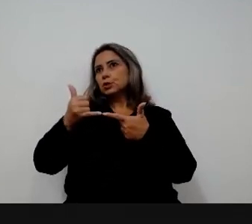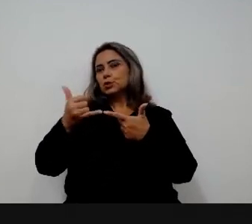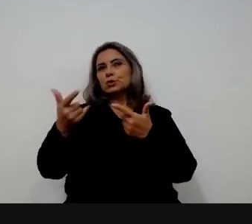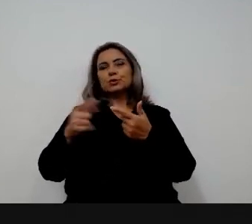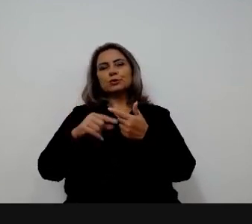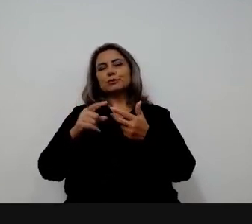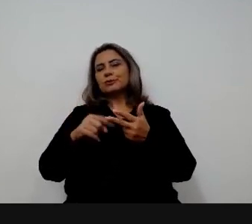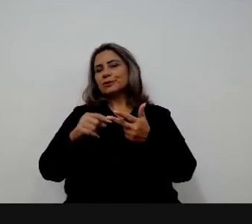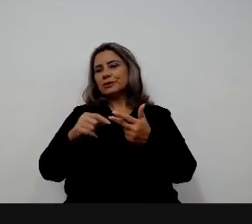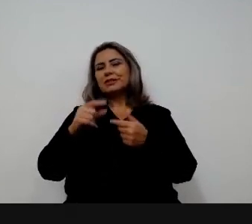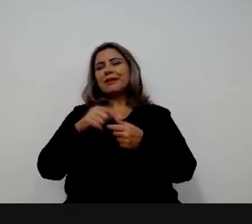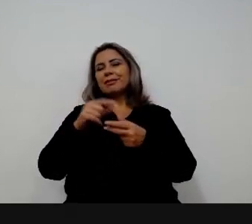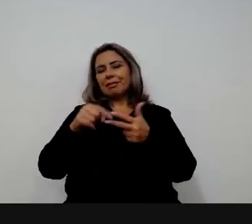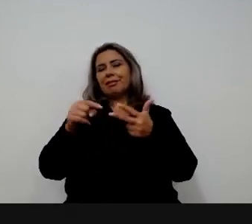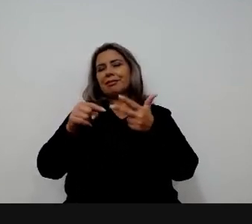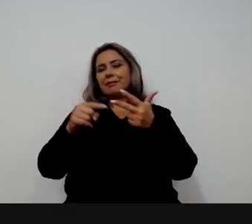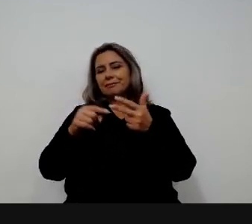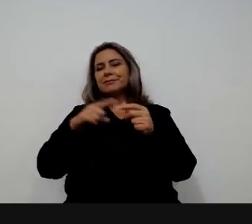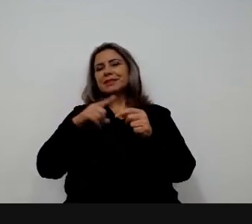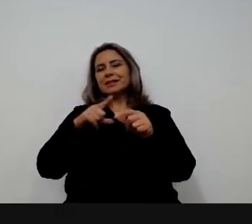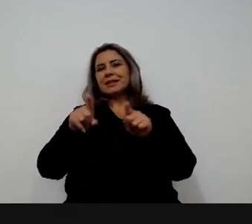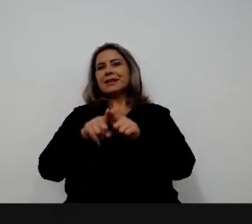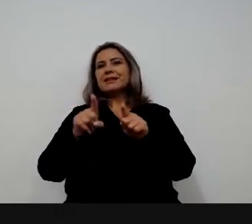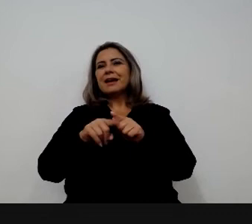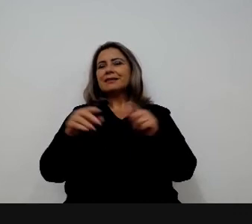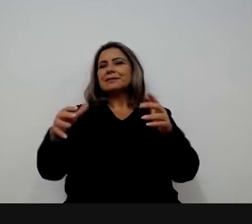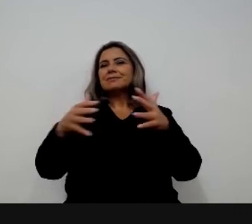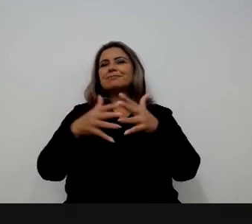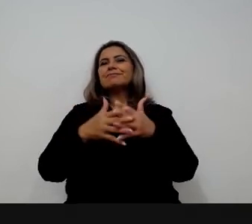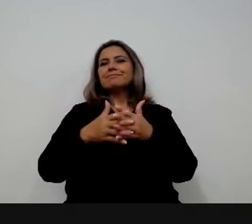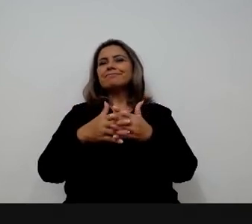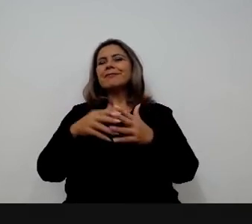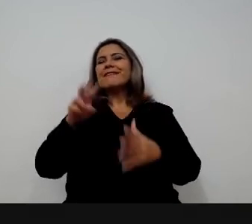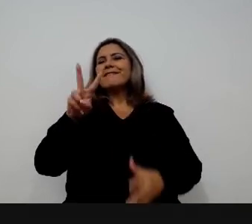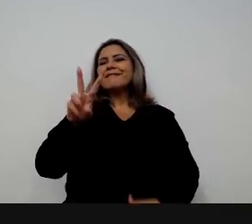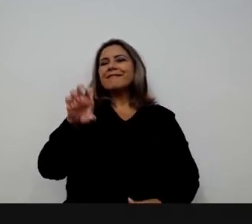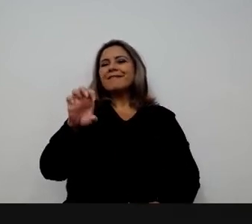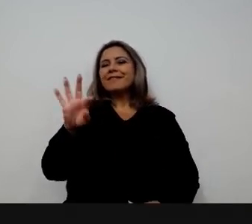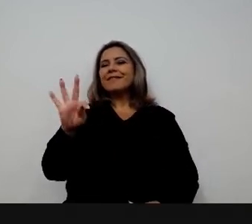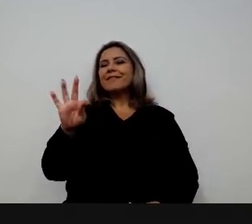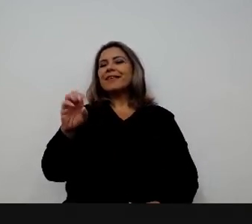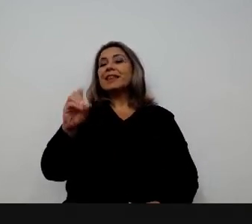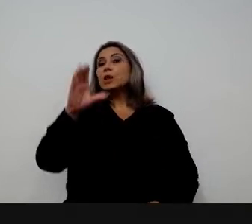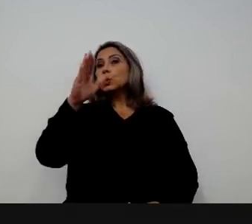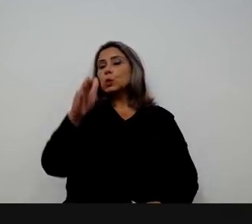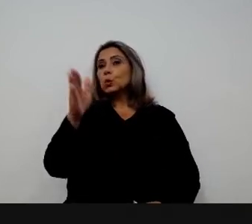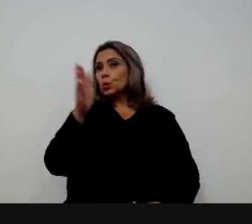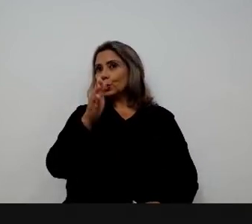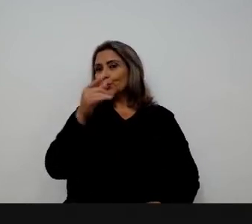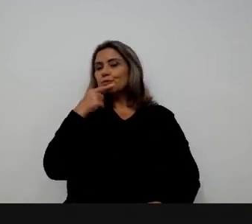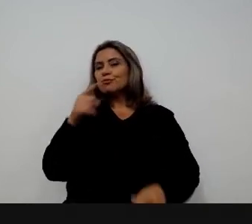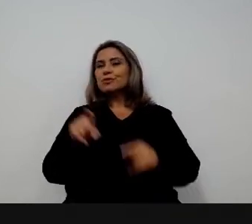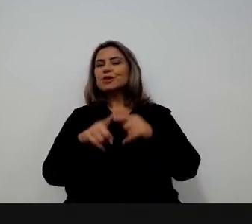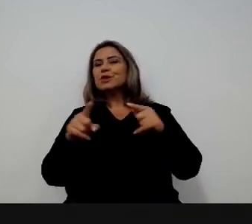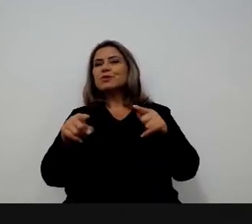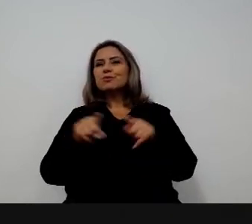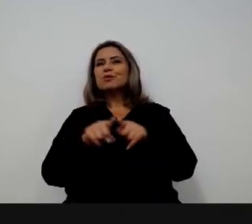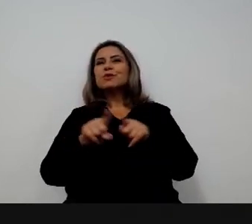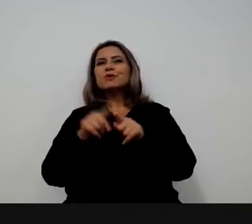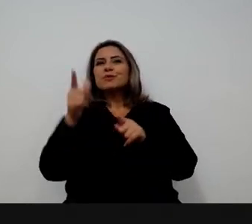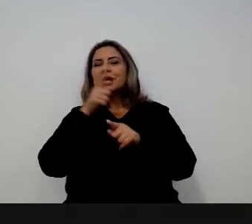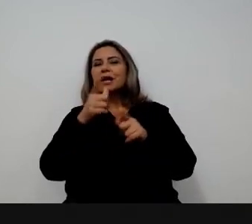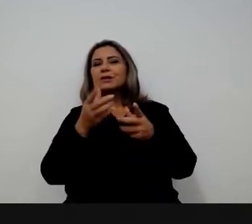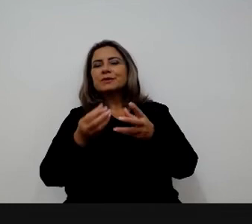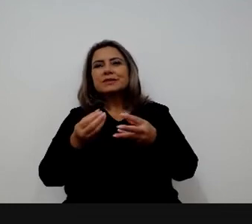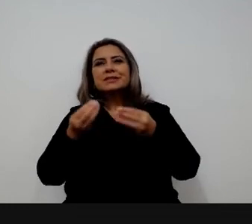todos eles compõem vários pontos de veto que às vezes deixam o Estado muito engessado para conseguir fazer as reformas necessárias para conseguir